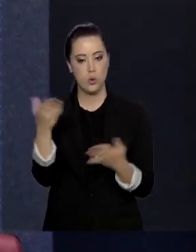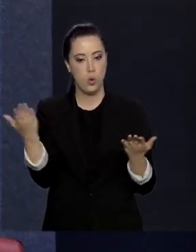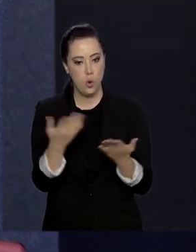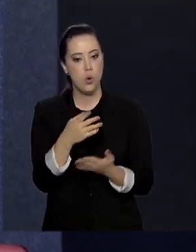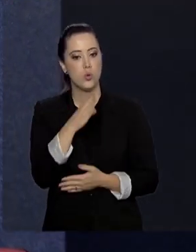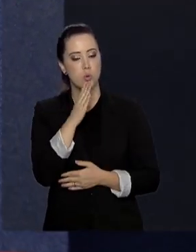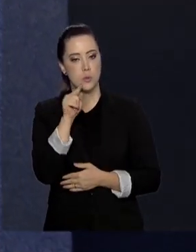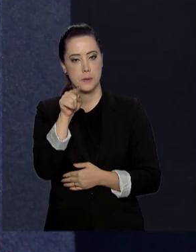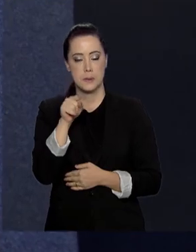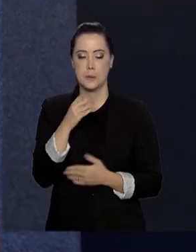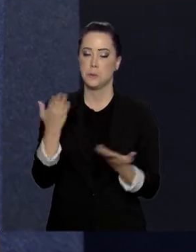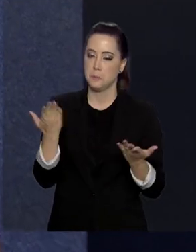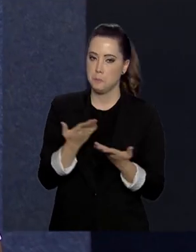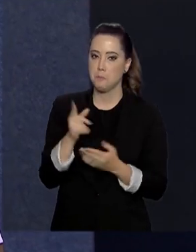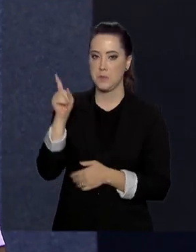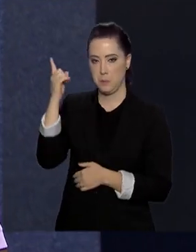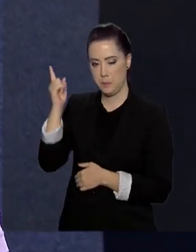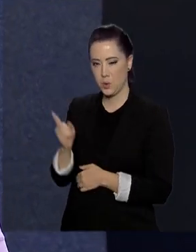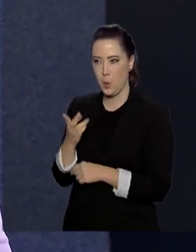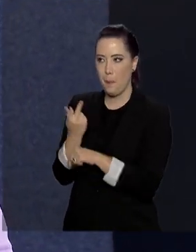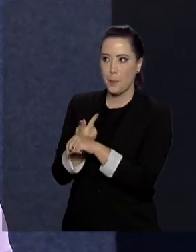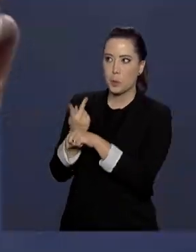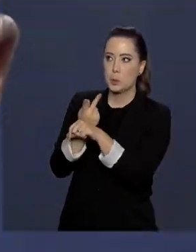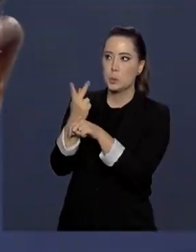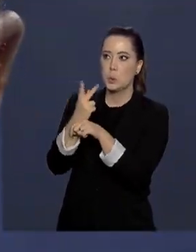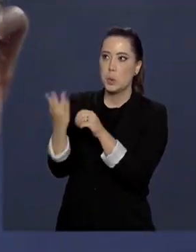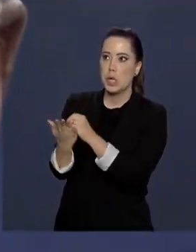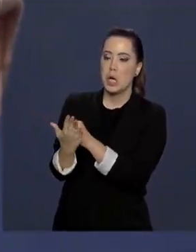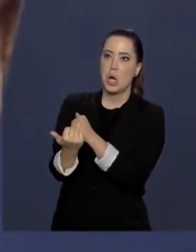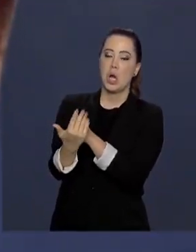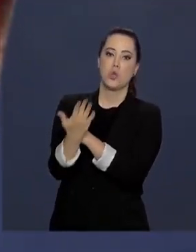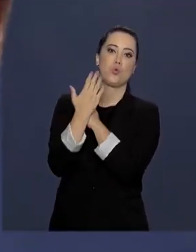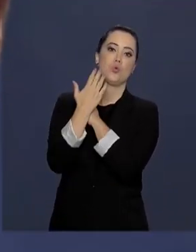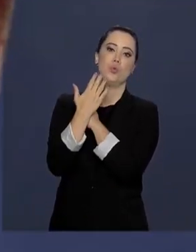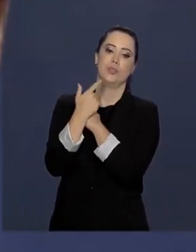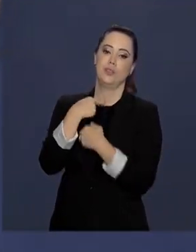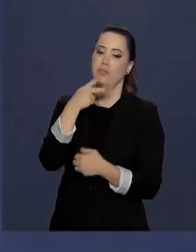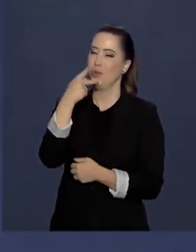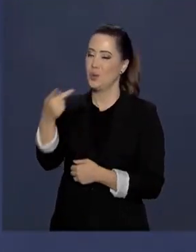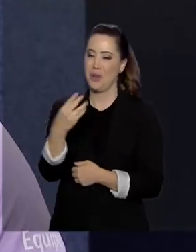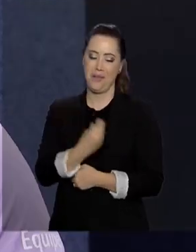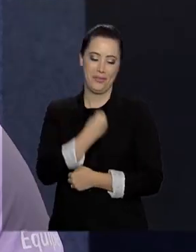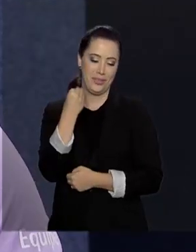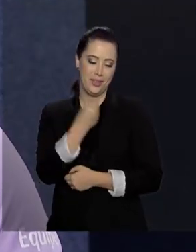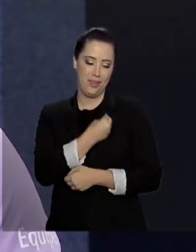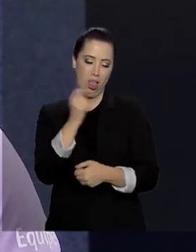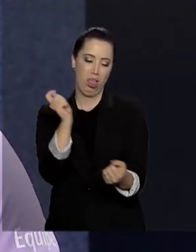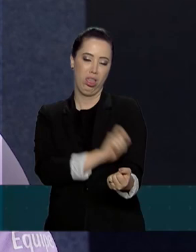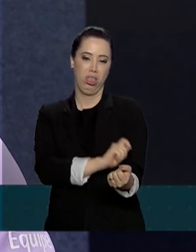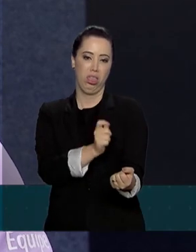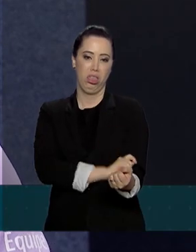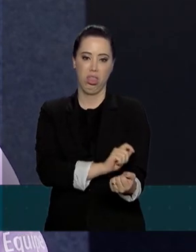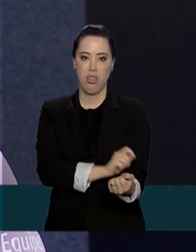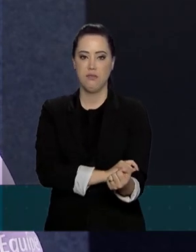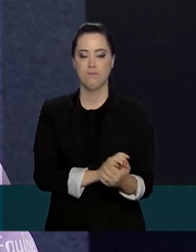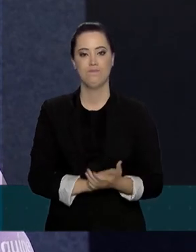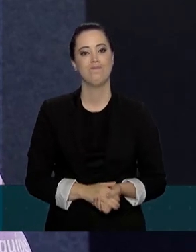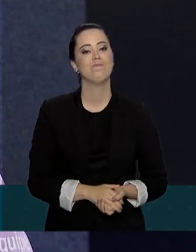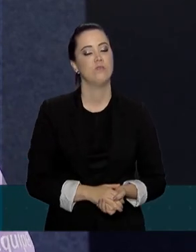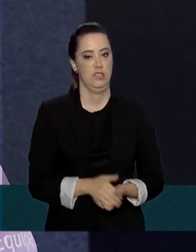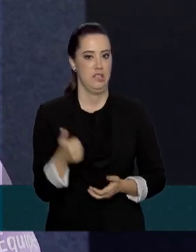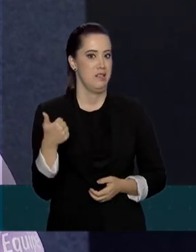Quando Clayton resolveu procurar ajuda, ele conta que a vida estava tomada pelas drogas. Foi 17 anos de uso.